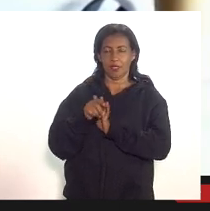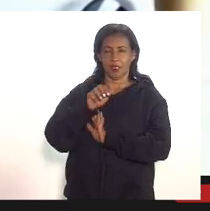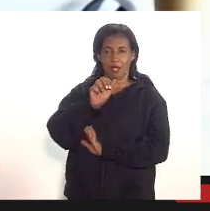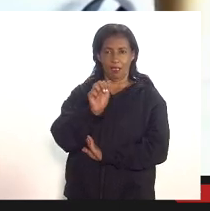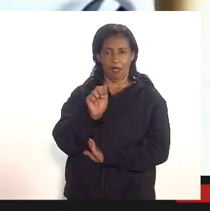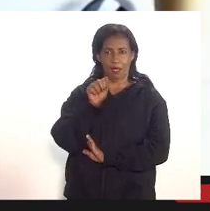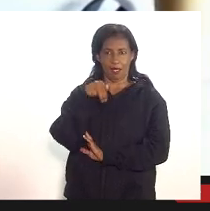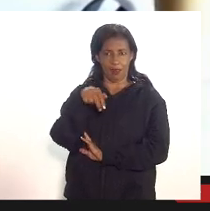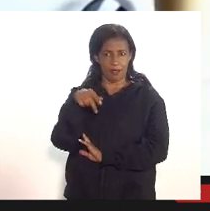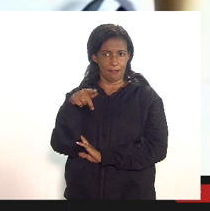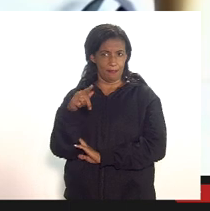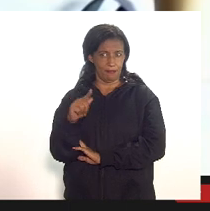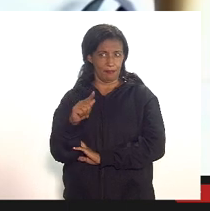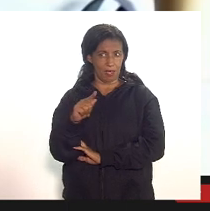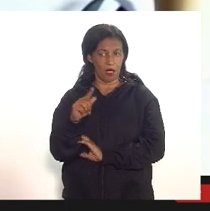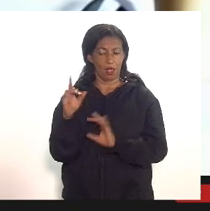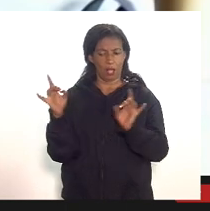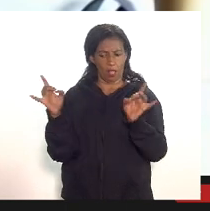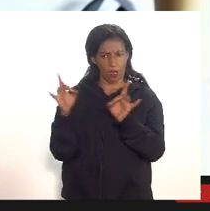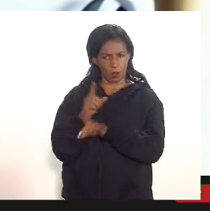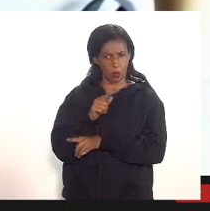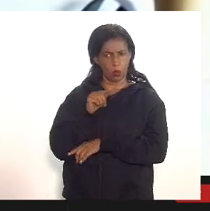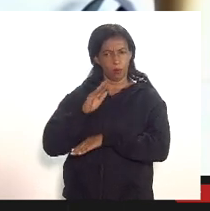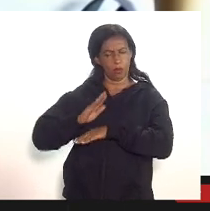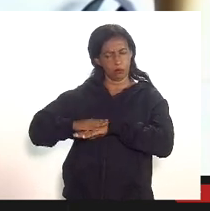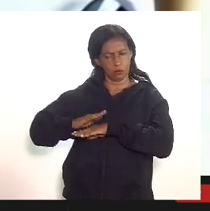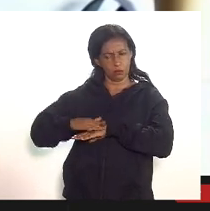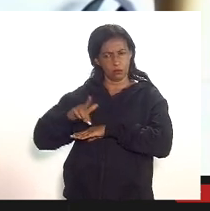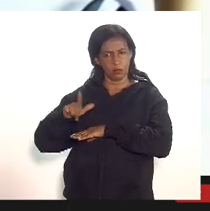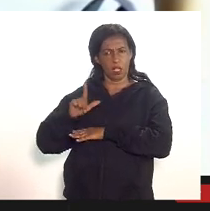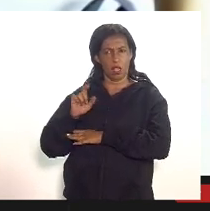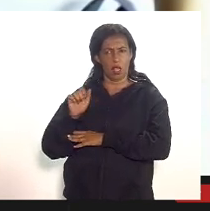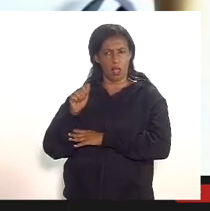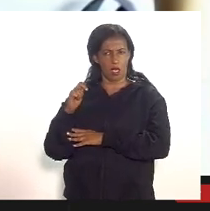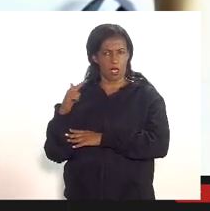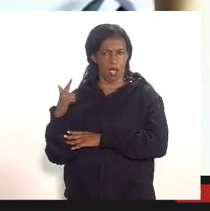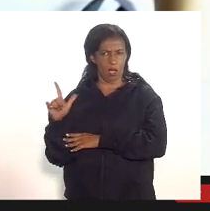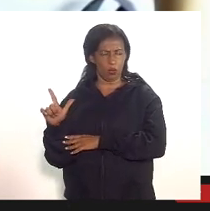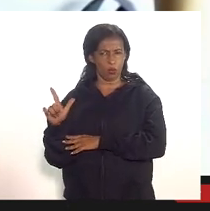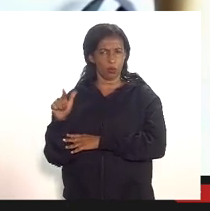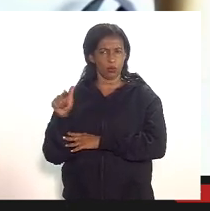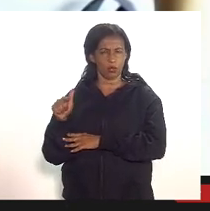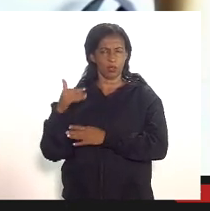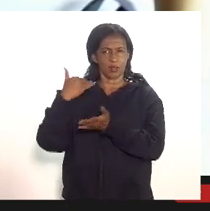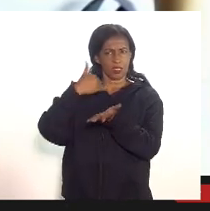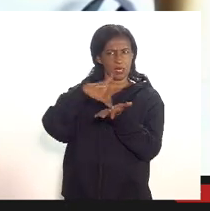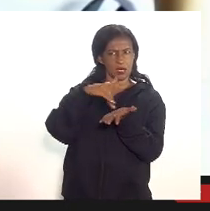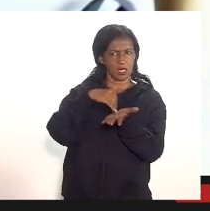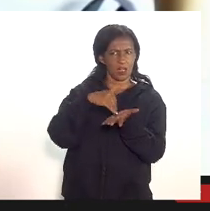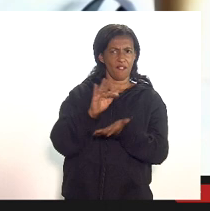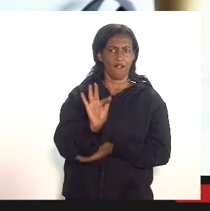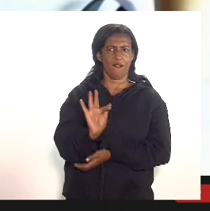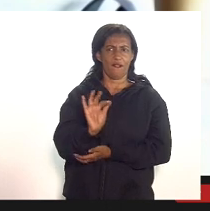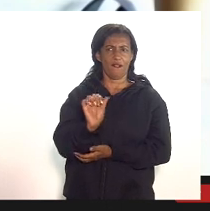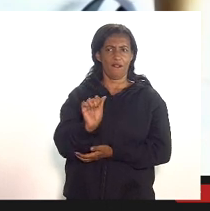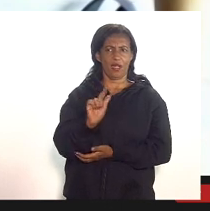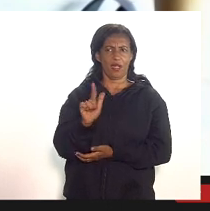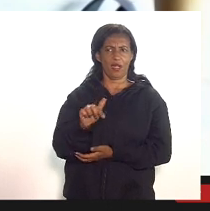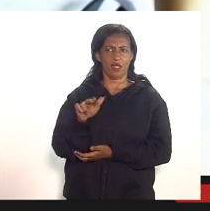cumpra as suas funções legais e que a Secretaria de Fazenda